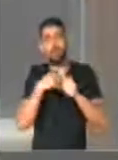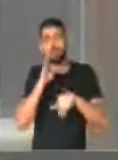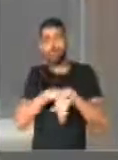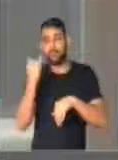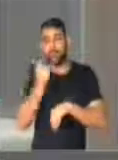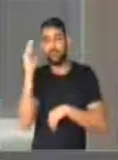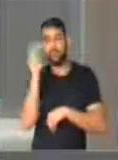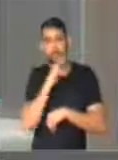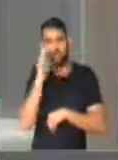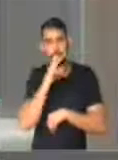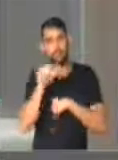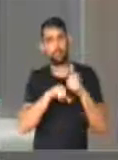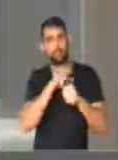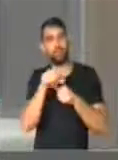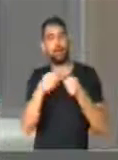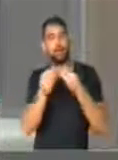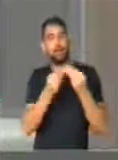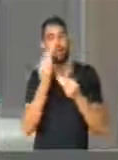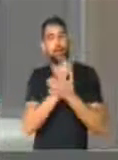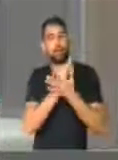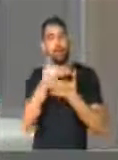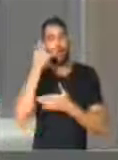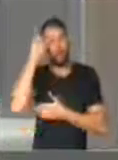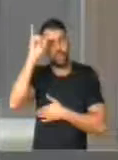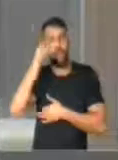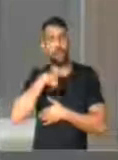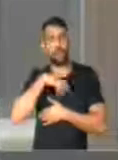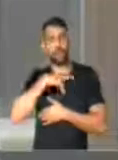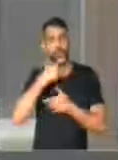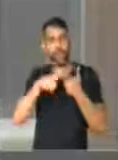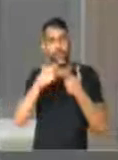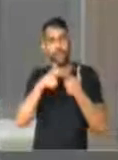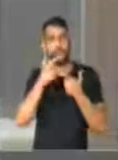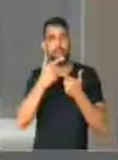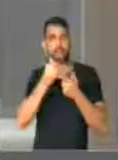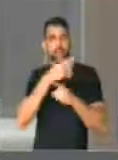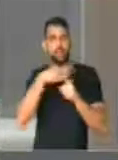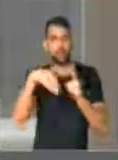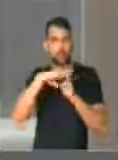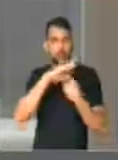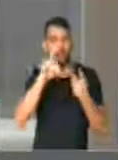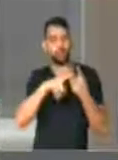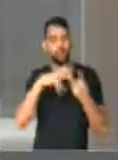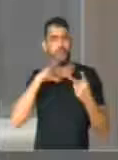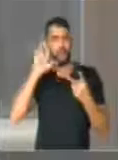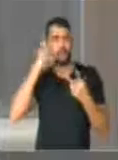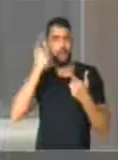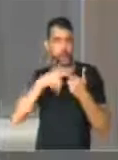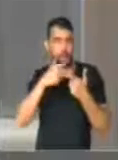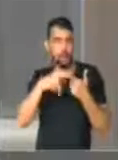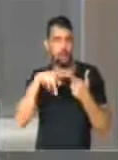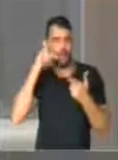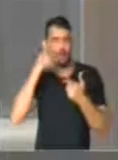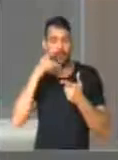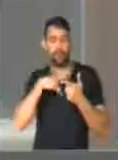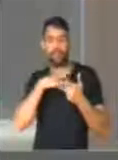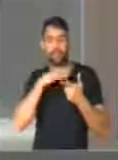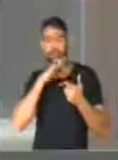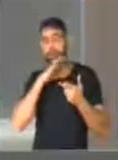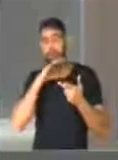urgência de combate à injustiça social, de superação desse sistema político